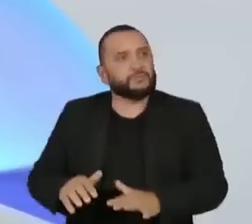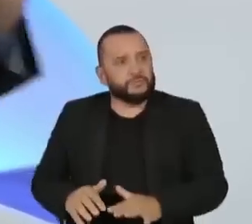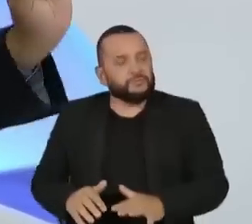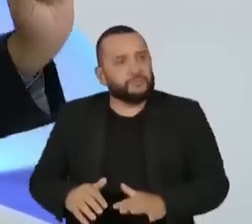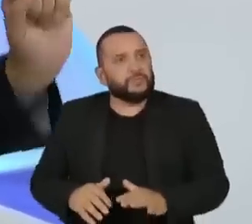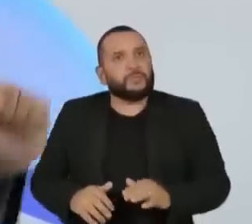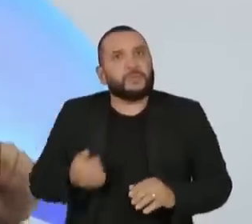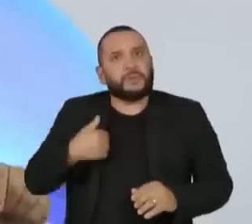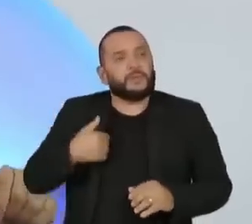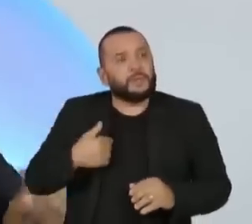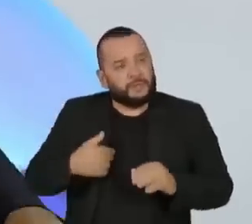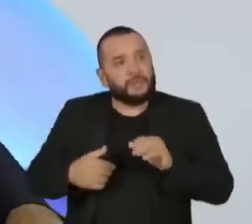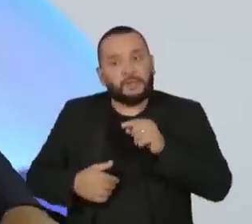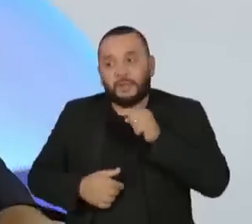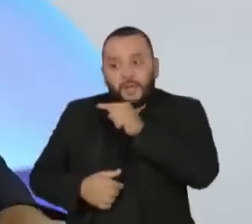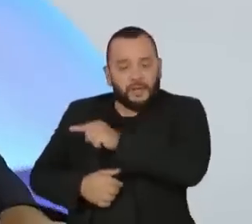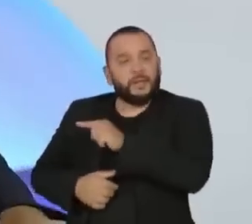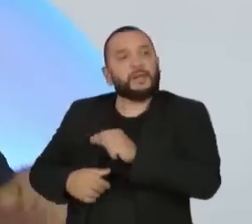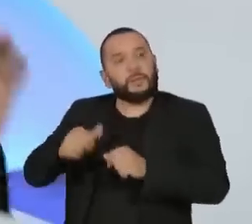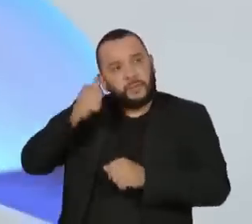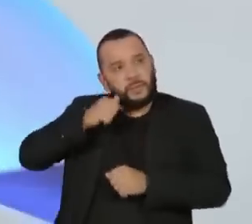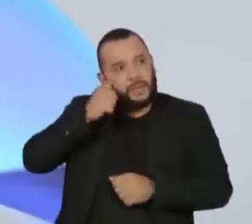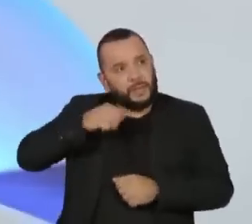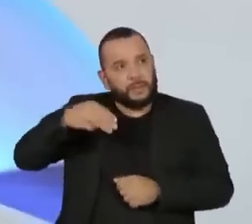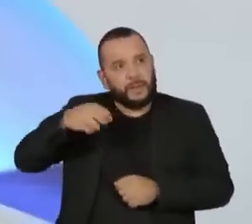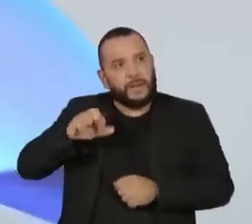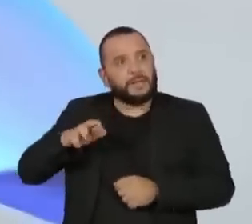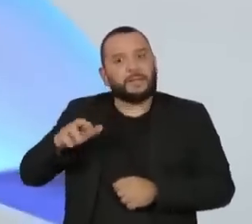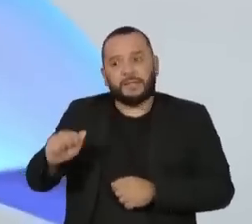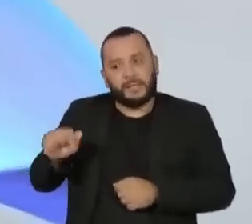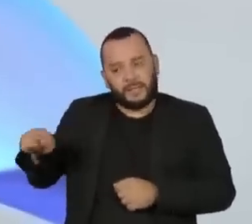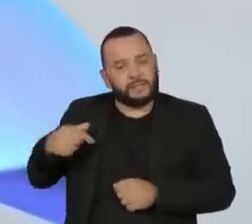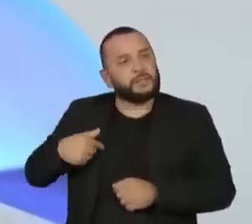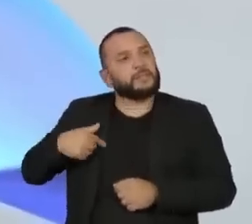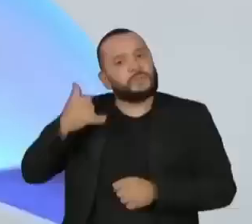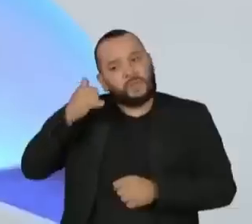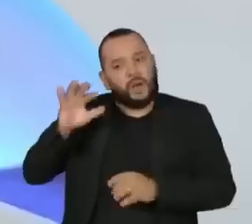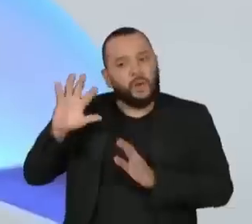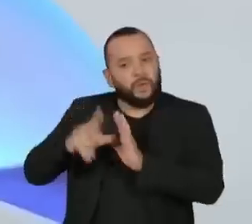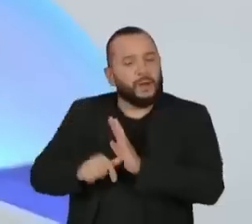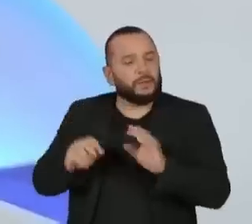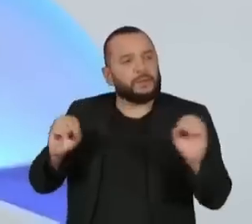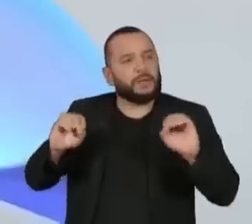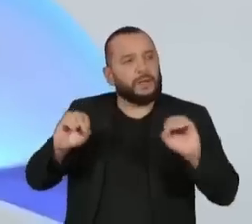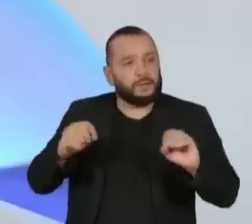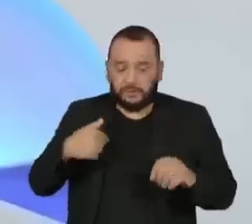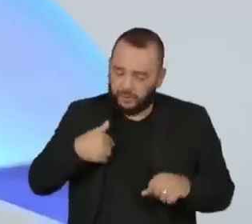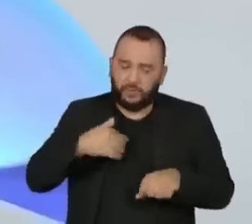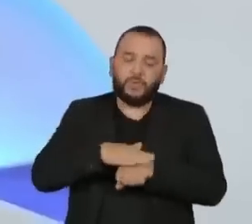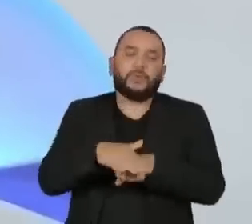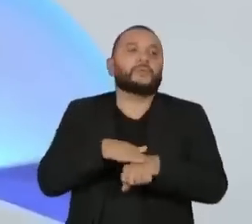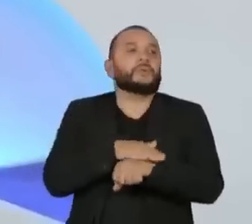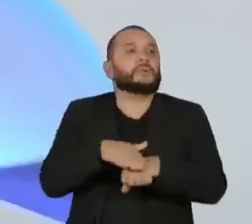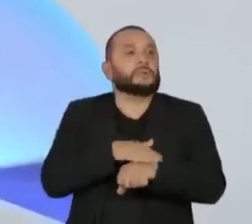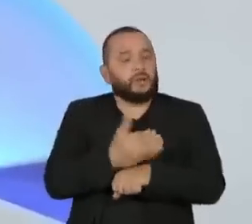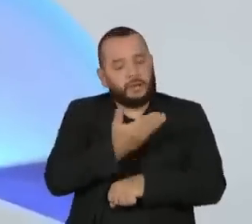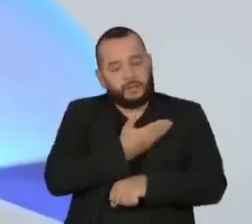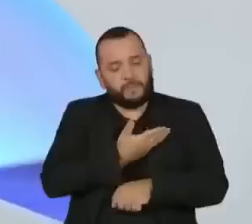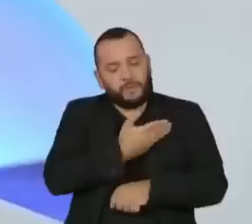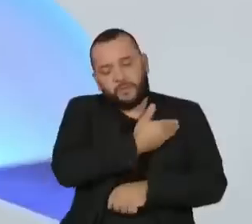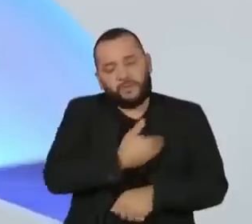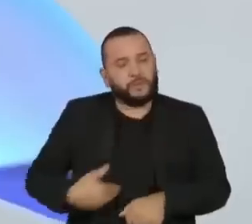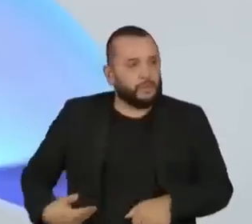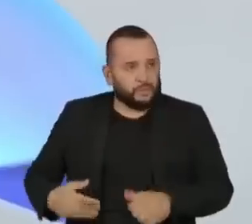determinam que a dona Maria tem o seu celular roubado. Então, é nesse sentido da cooperação federativa que eu vou conversar com meus colegas governadores.